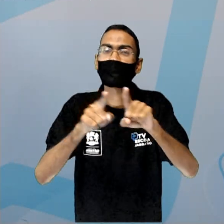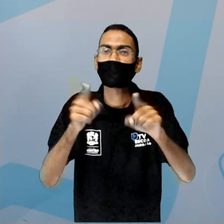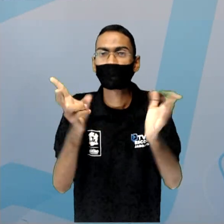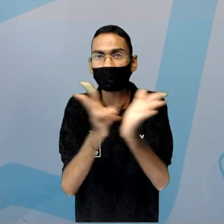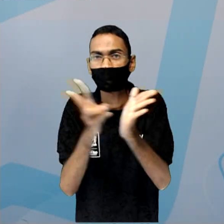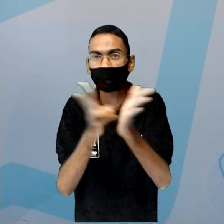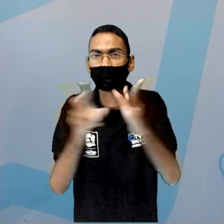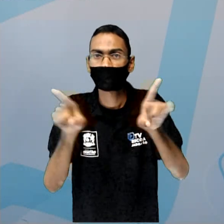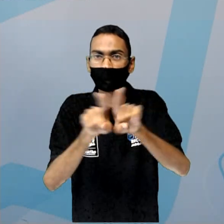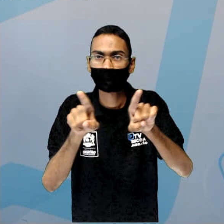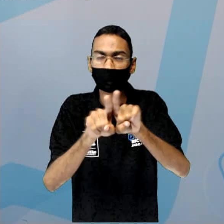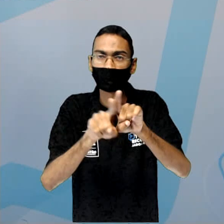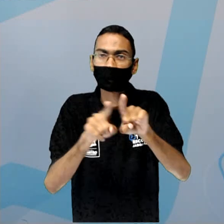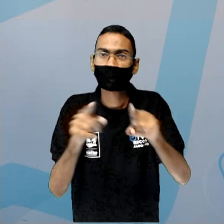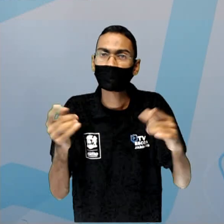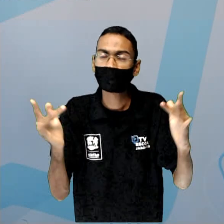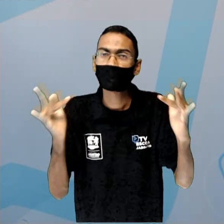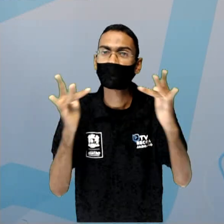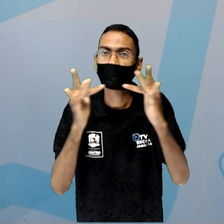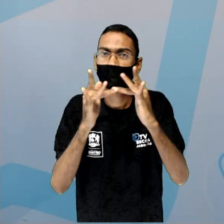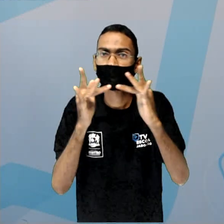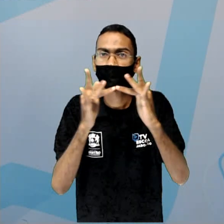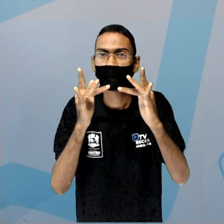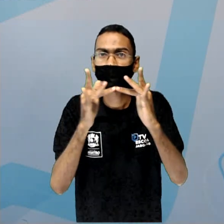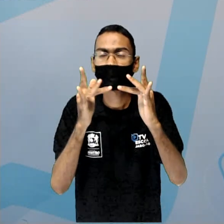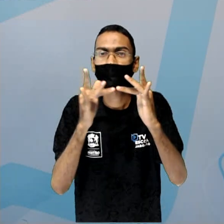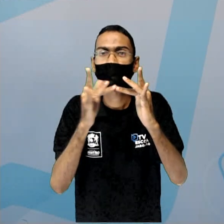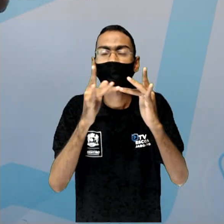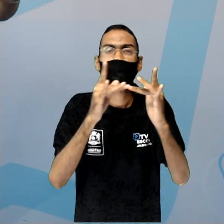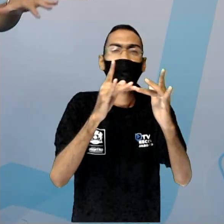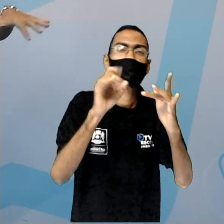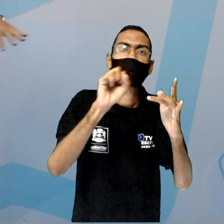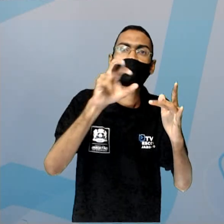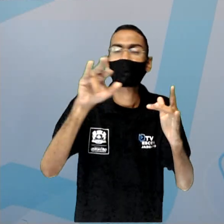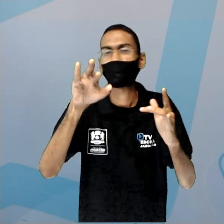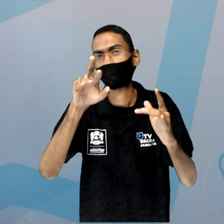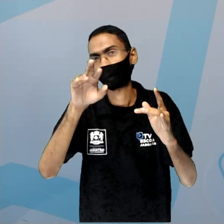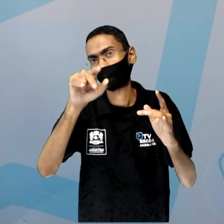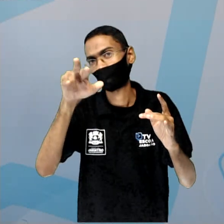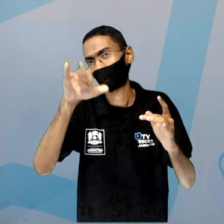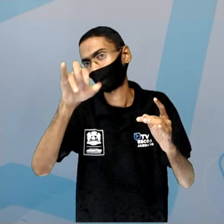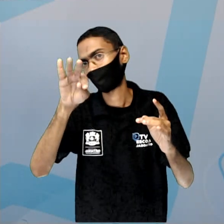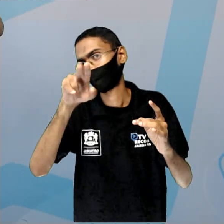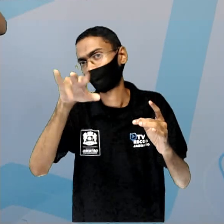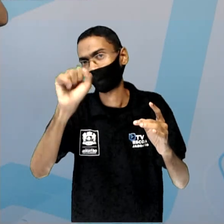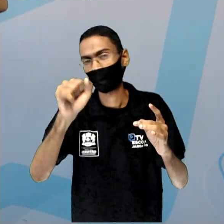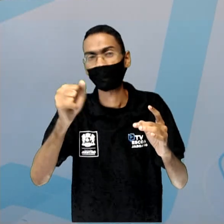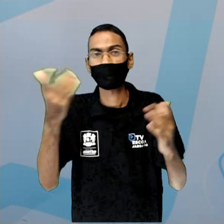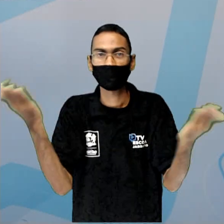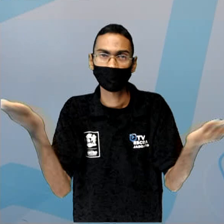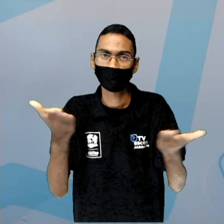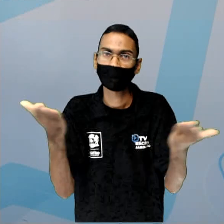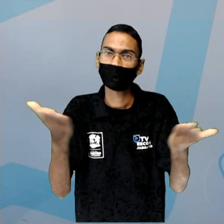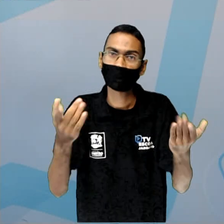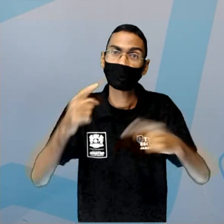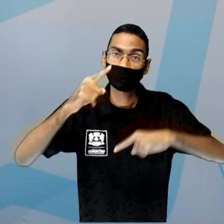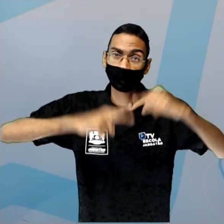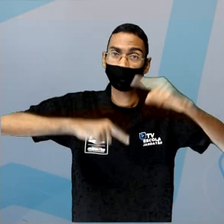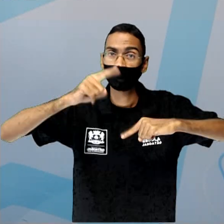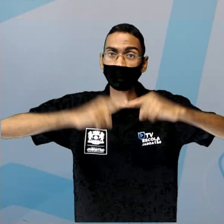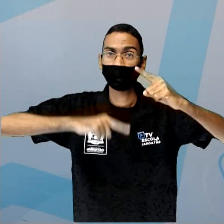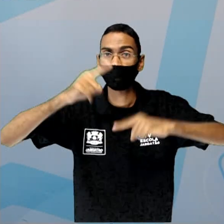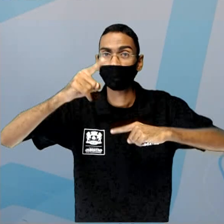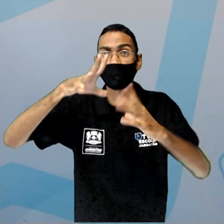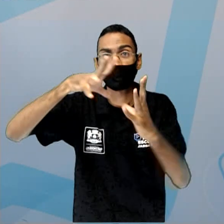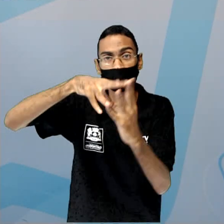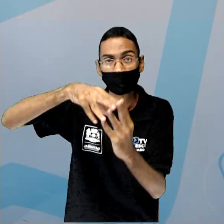né? Ou seja, tudo está ligado ao sobrenatural, aquilo que não está no plano físico, mas está numa outra esfera, numa outra